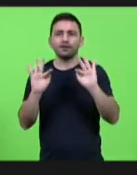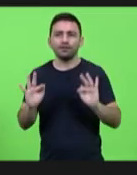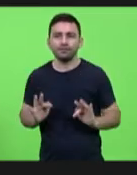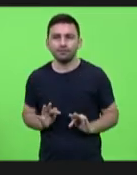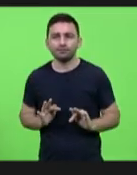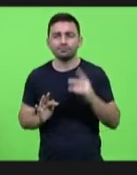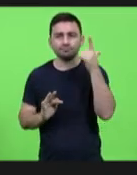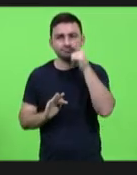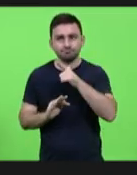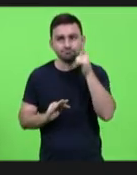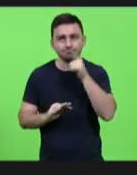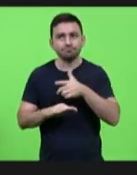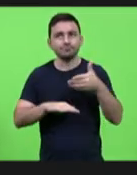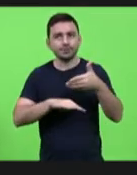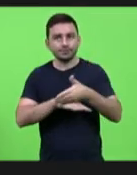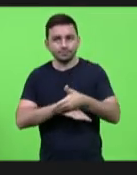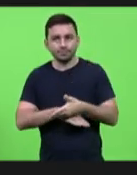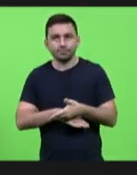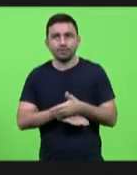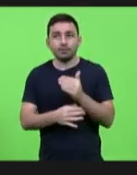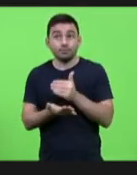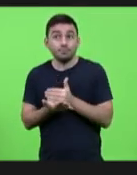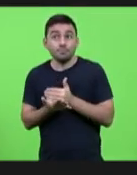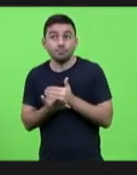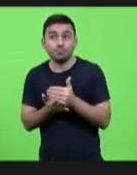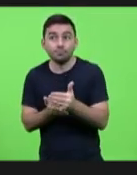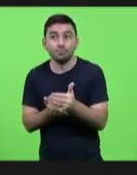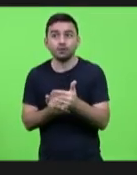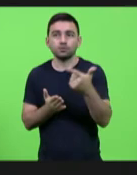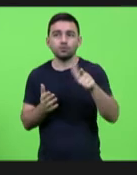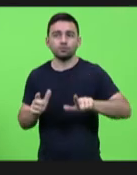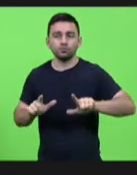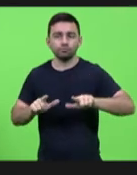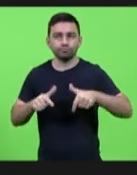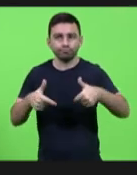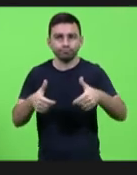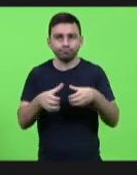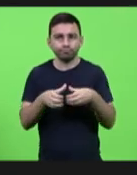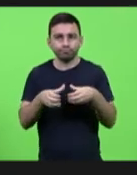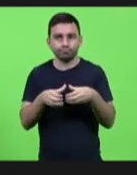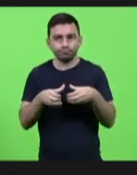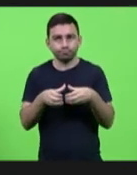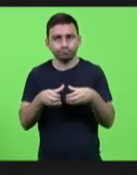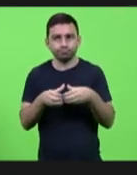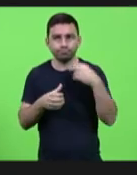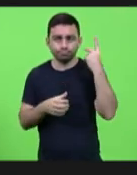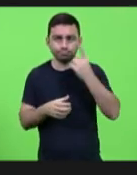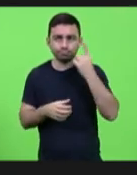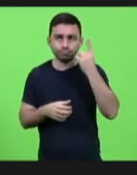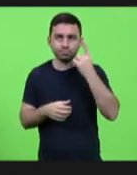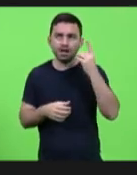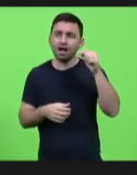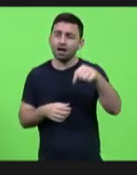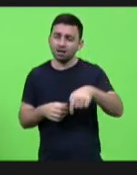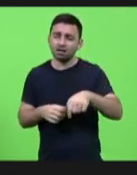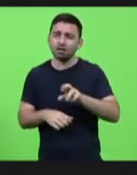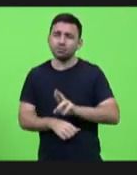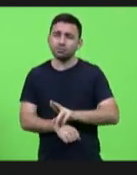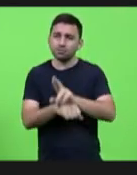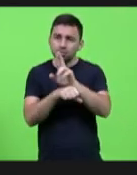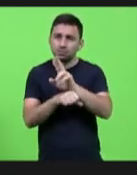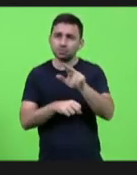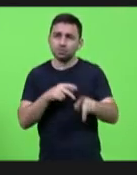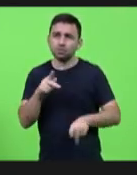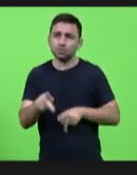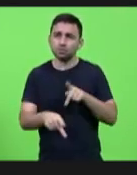reinstalação dessa Frente Parlamentar, porque eu entendo que essa casa, representando o povo